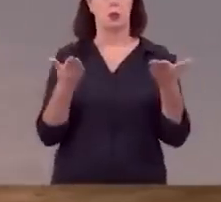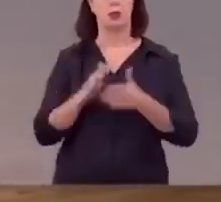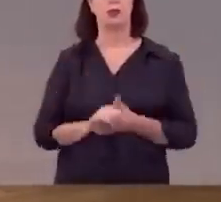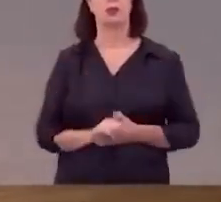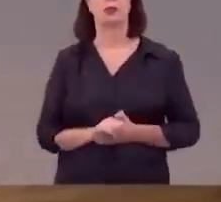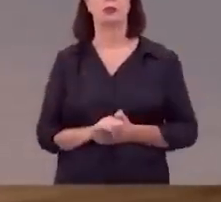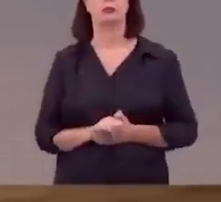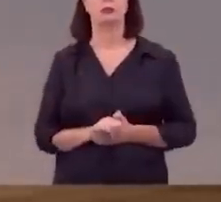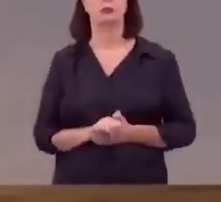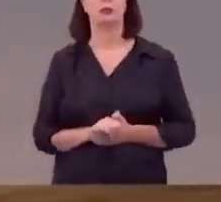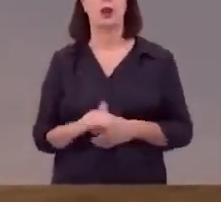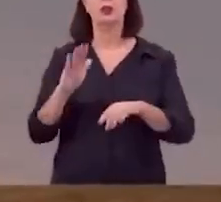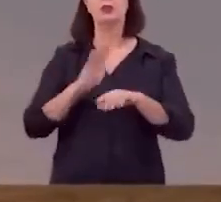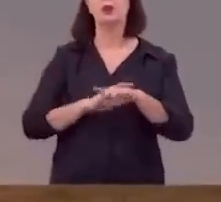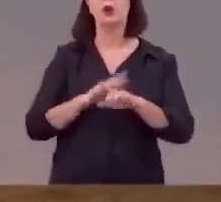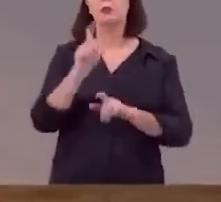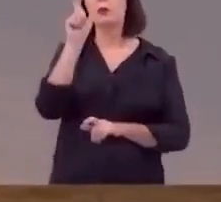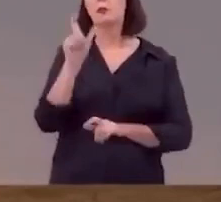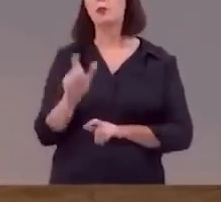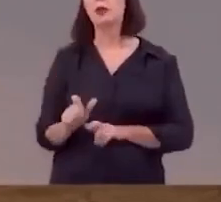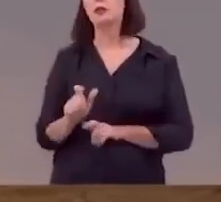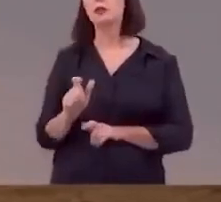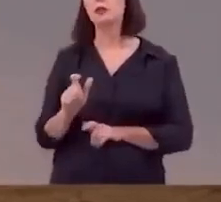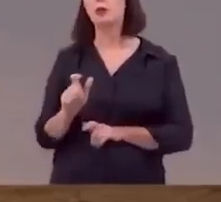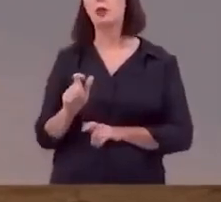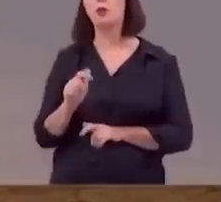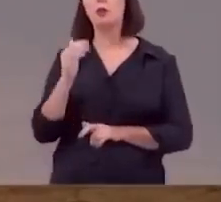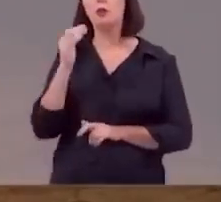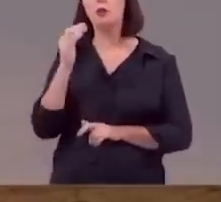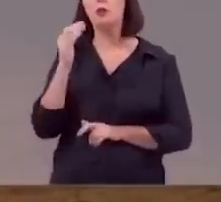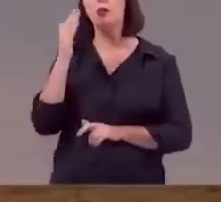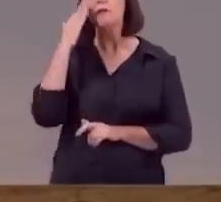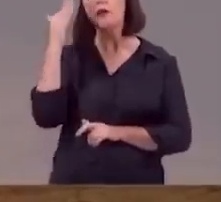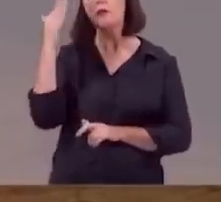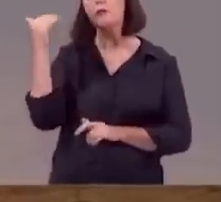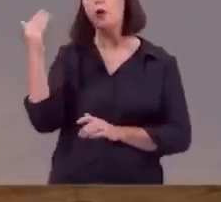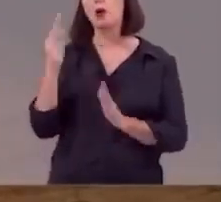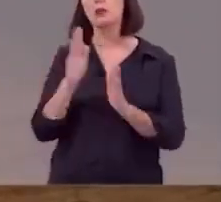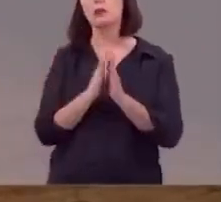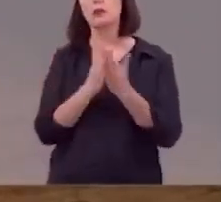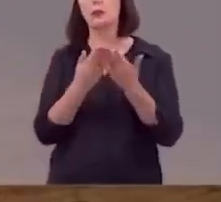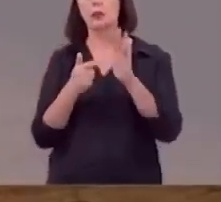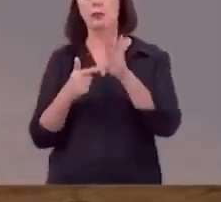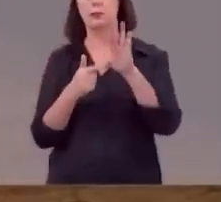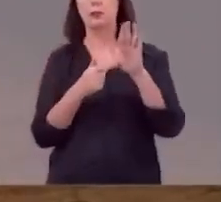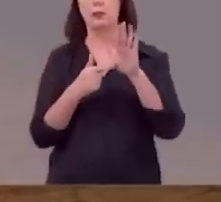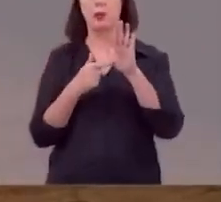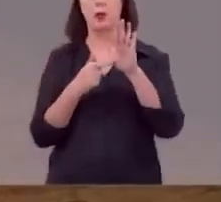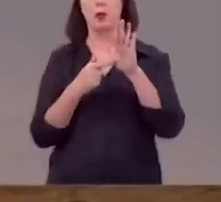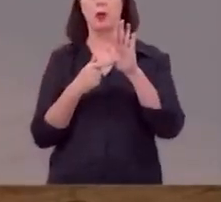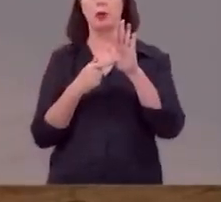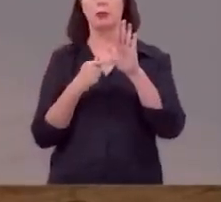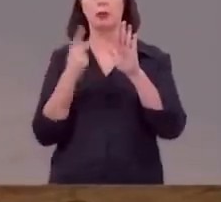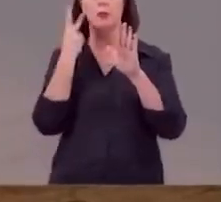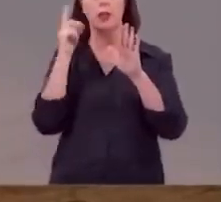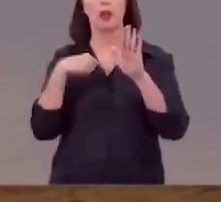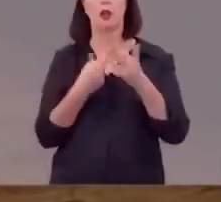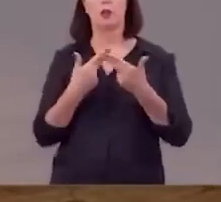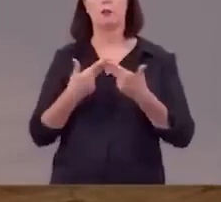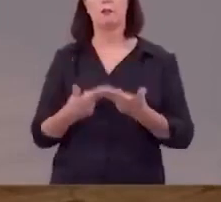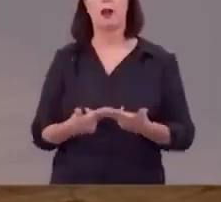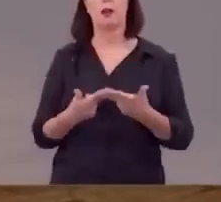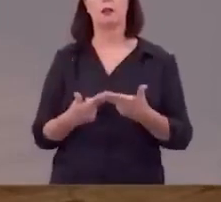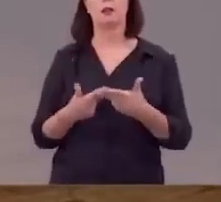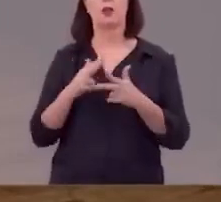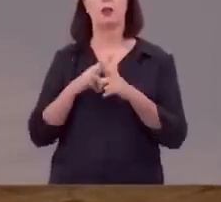você hoje sobre uma pessoa emblemática da Bíblia que retrata para nós o que nós chamamos de